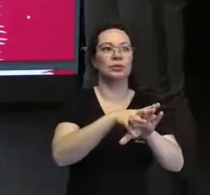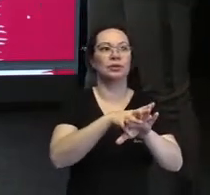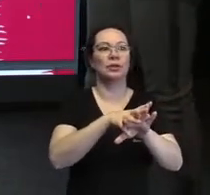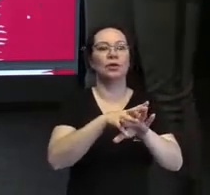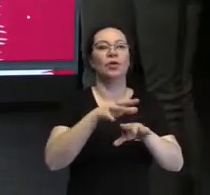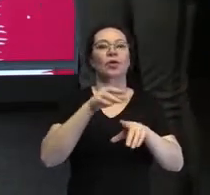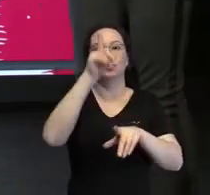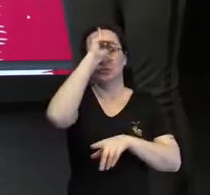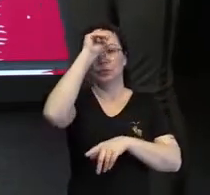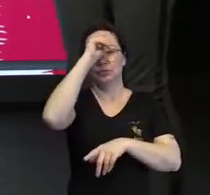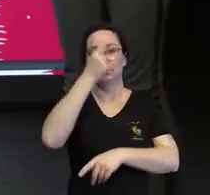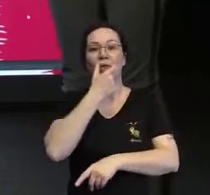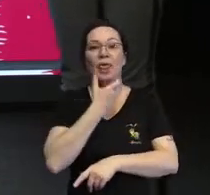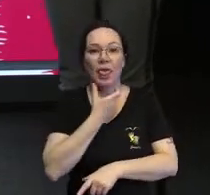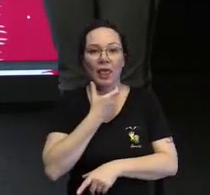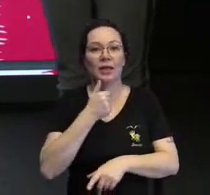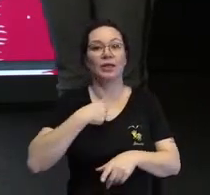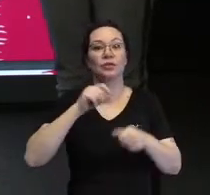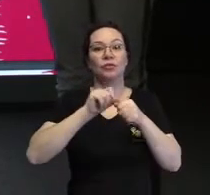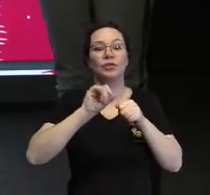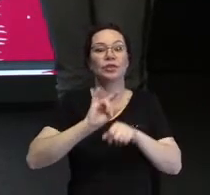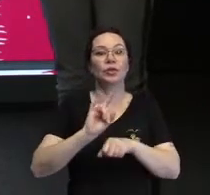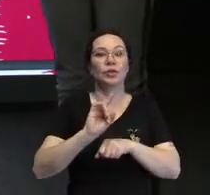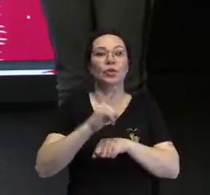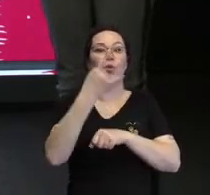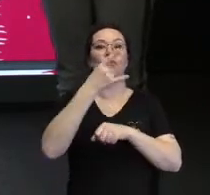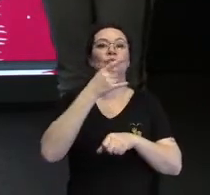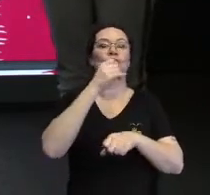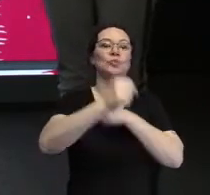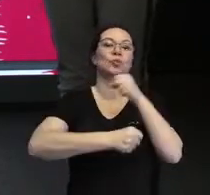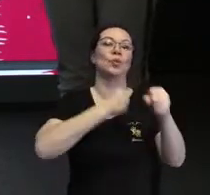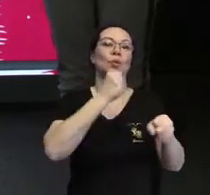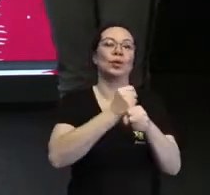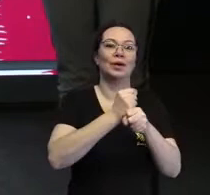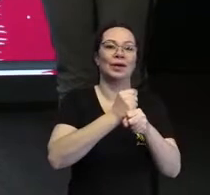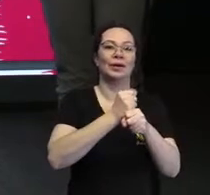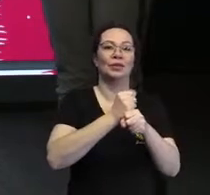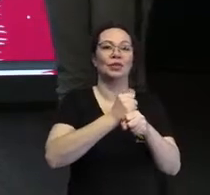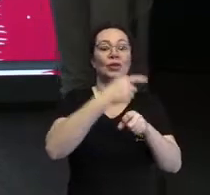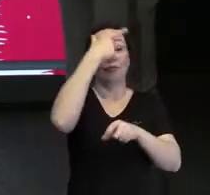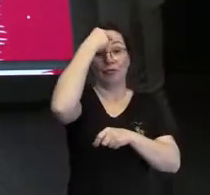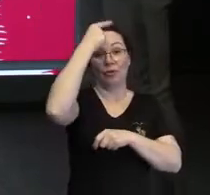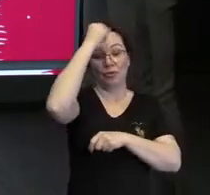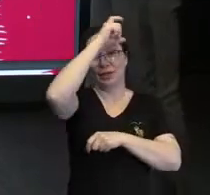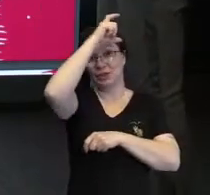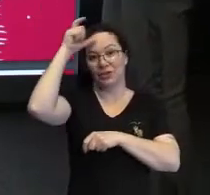graduando o último ano de enfermagem, logo, logo, serei enfermeira.